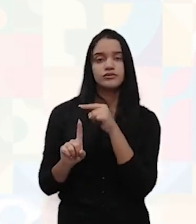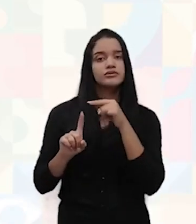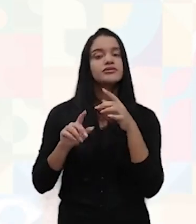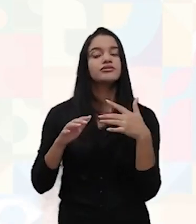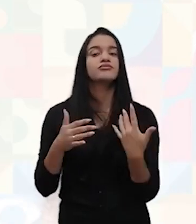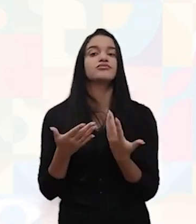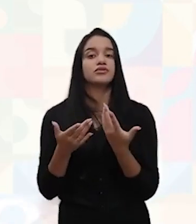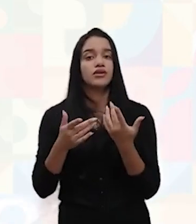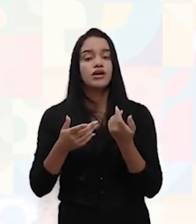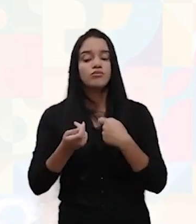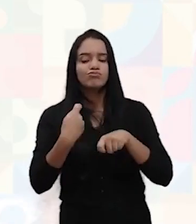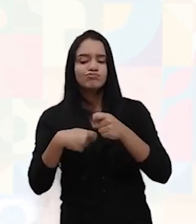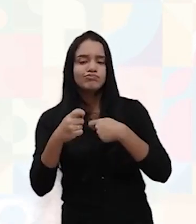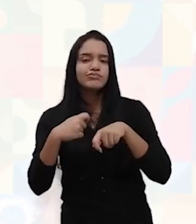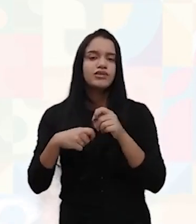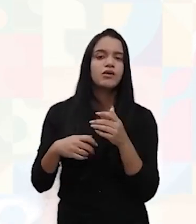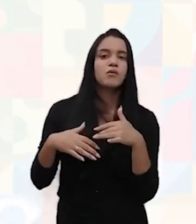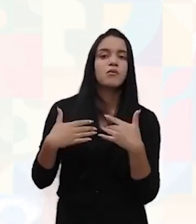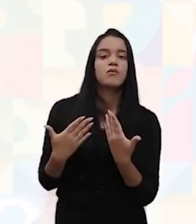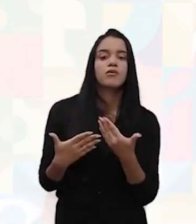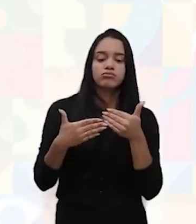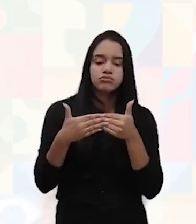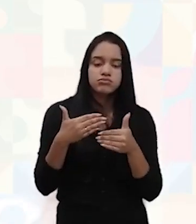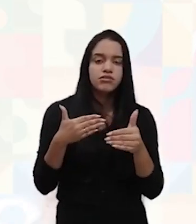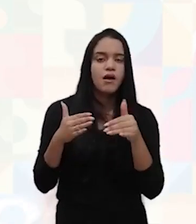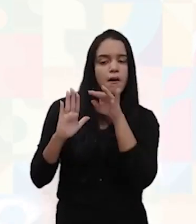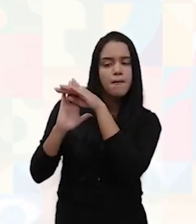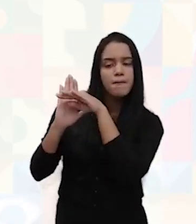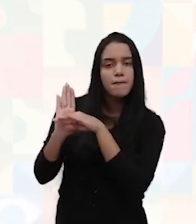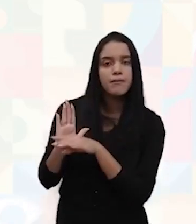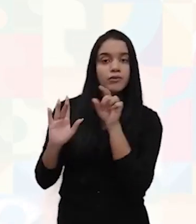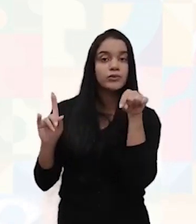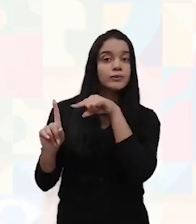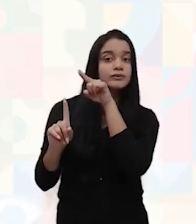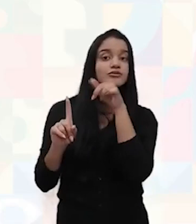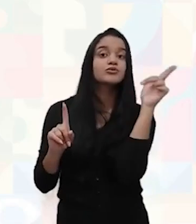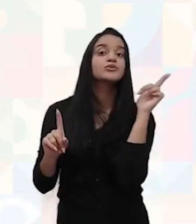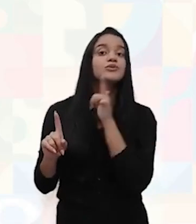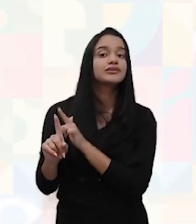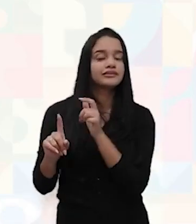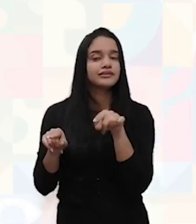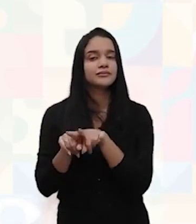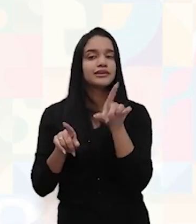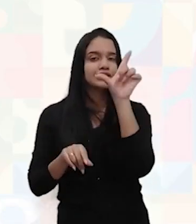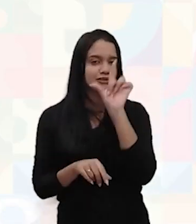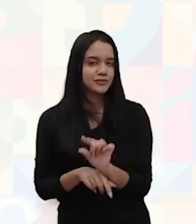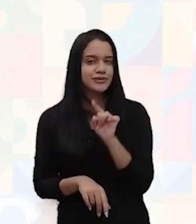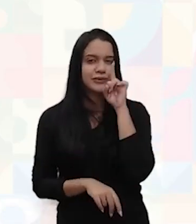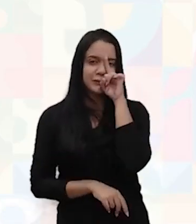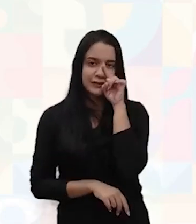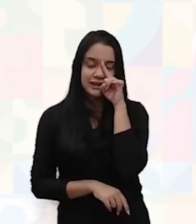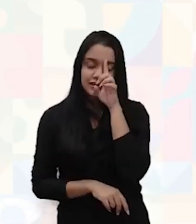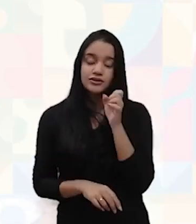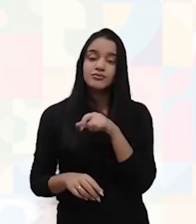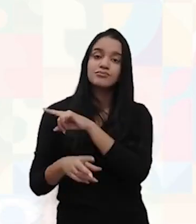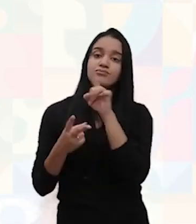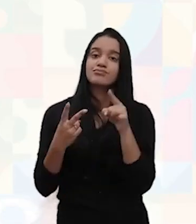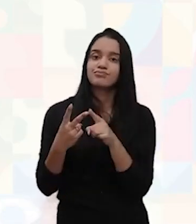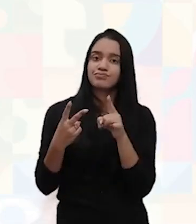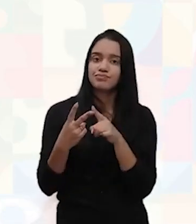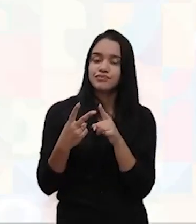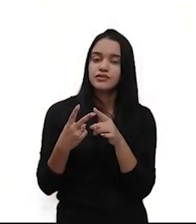e quais passos devem ser dados para que esses objetivos sejam alcançados, diminuindo os riscos e as